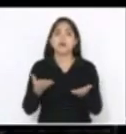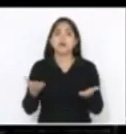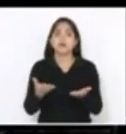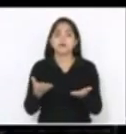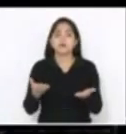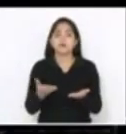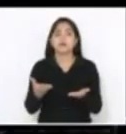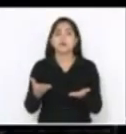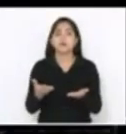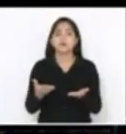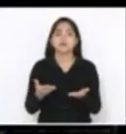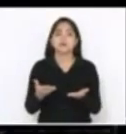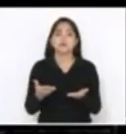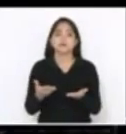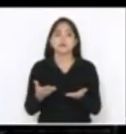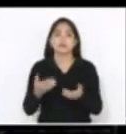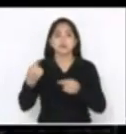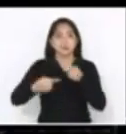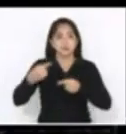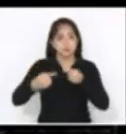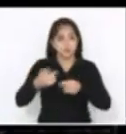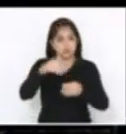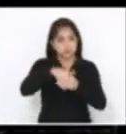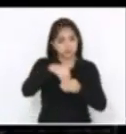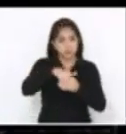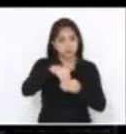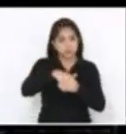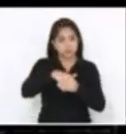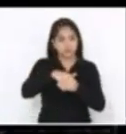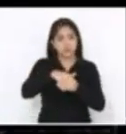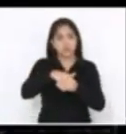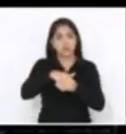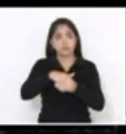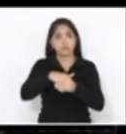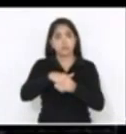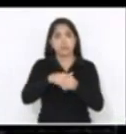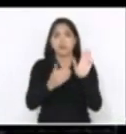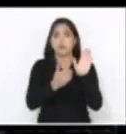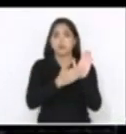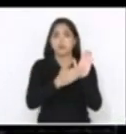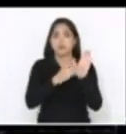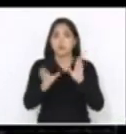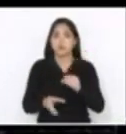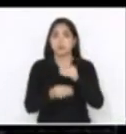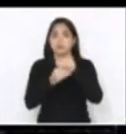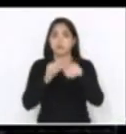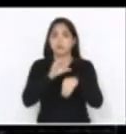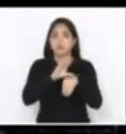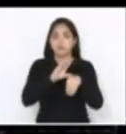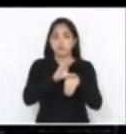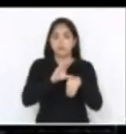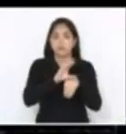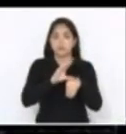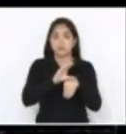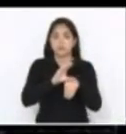Vamos colocar em discussão e votação, em primeiro turno, a proposta de emenda à Constituição